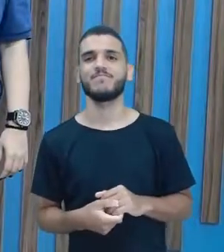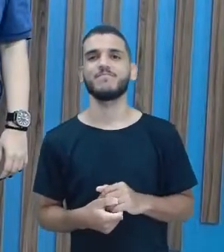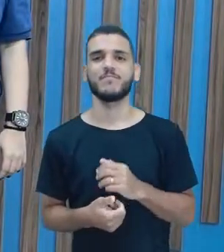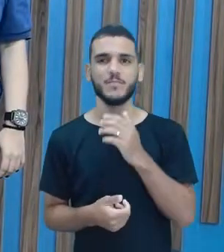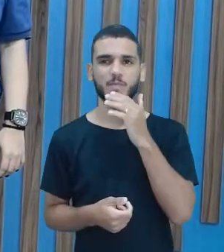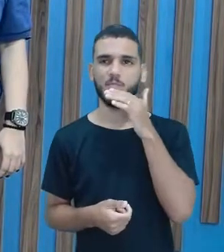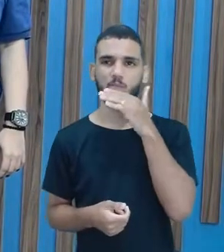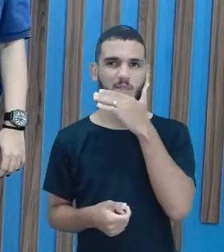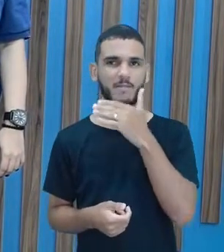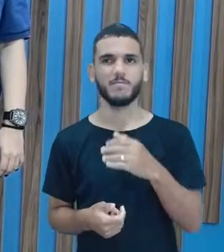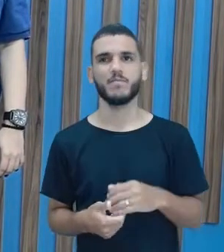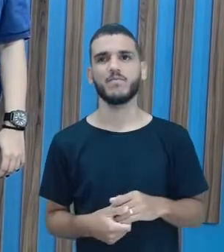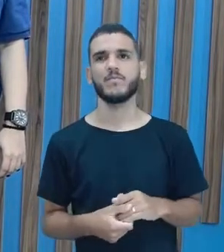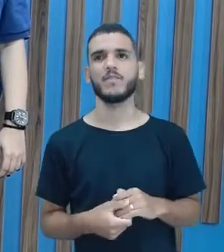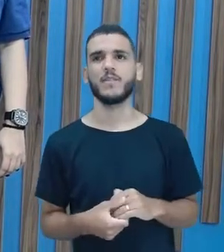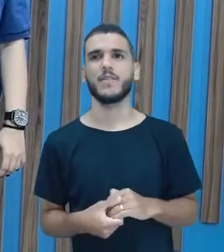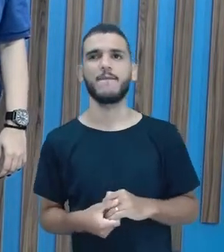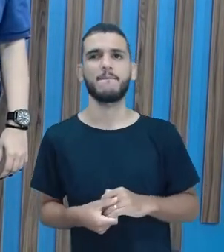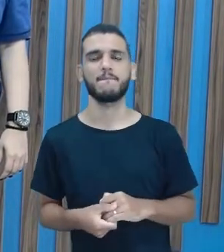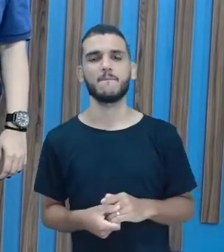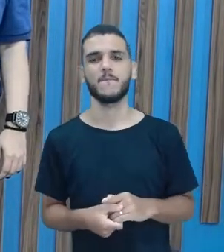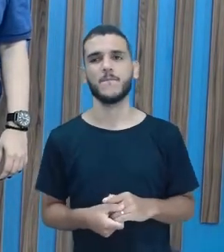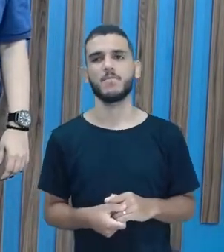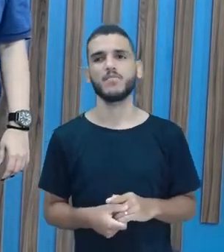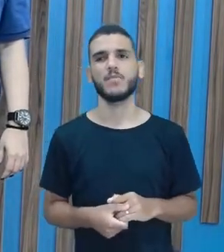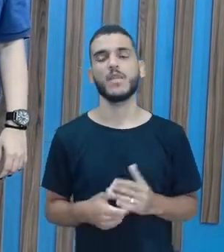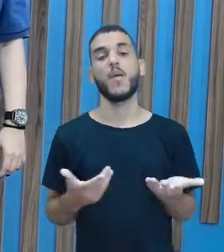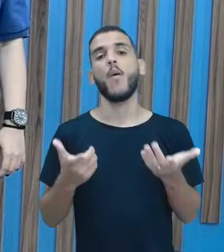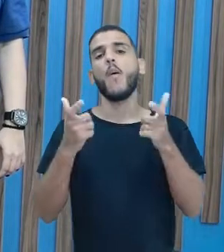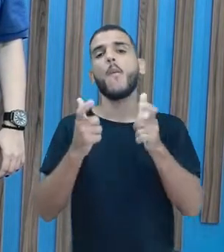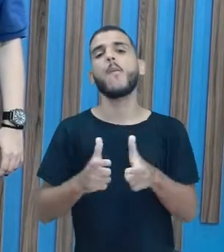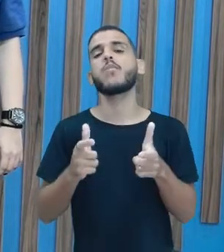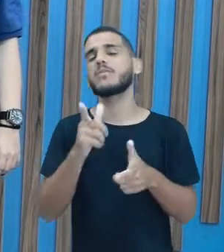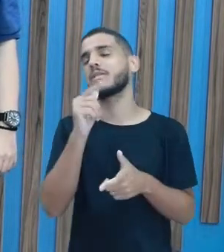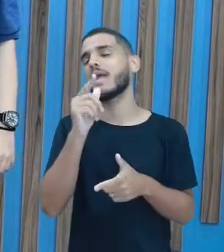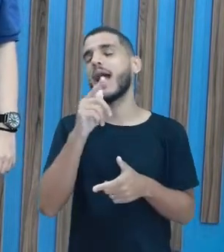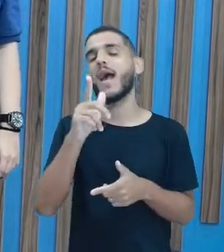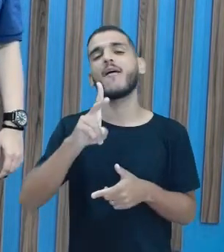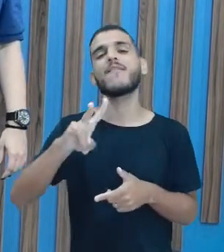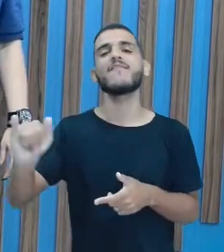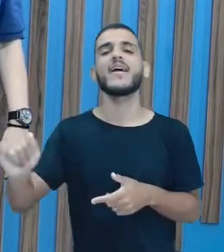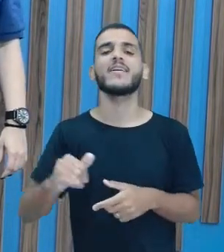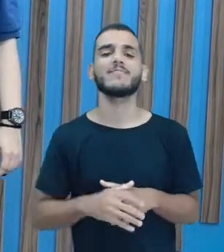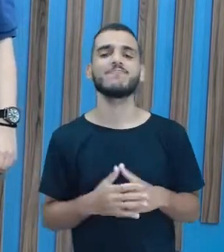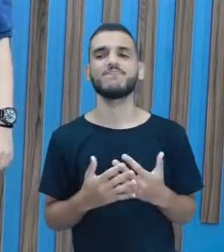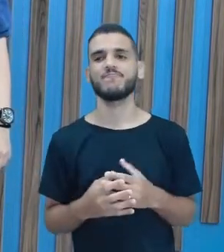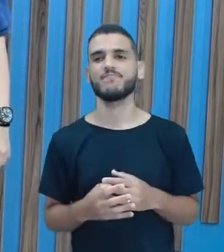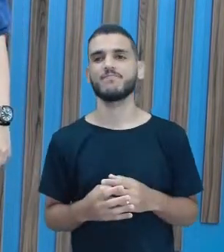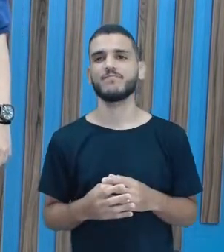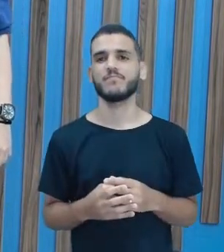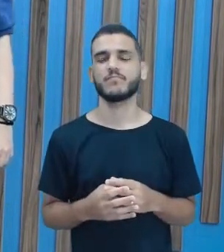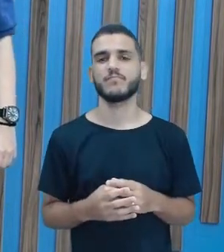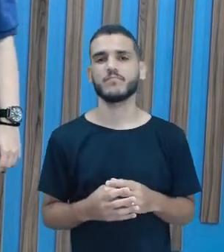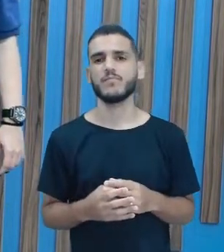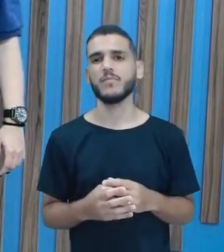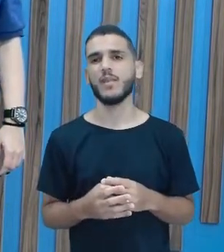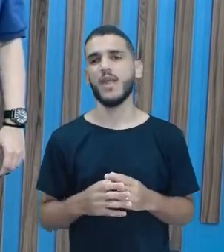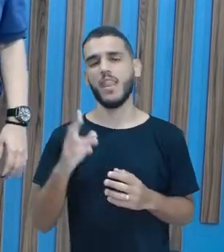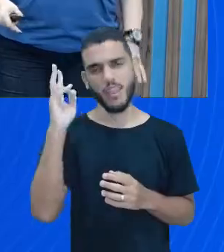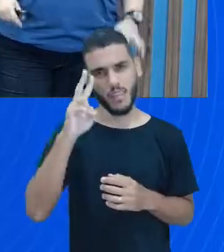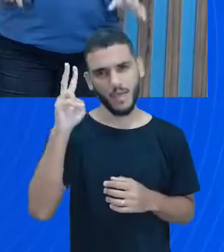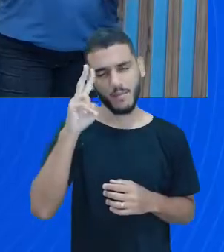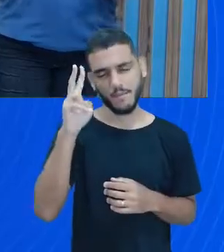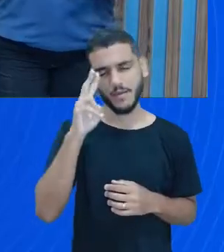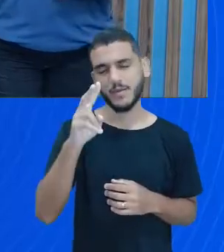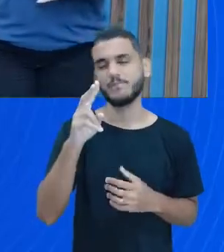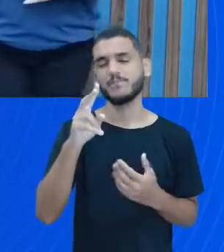superfície, né? Pois é. E aí pra onde é que ela vai? Lembra que a gente viu aqueles caminhos saindo da água? Pois é.